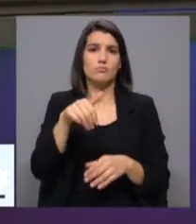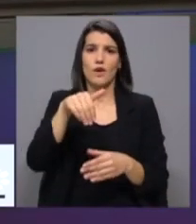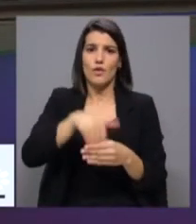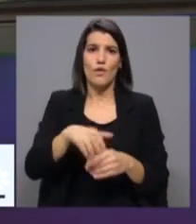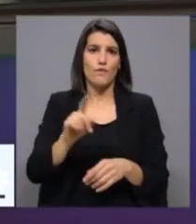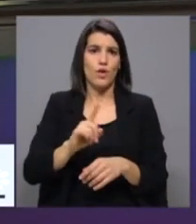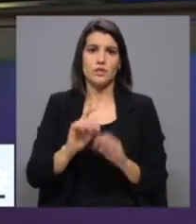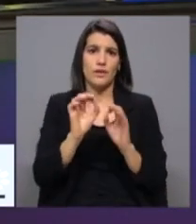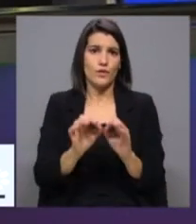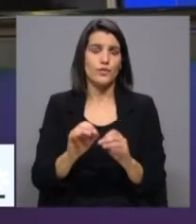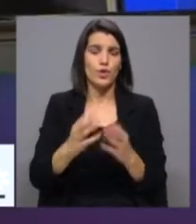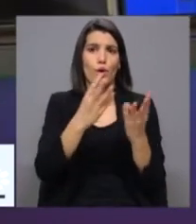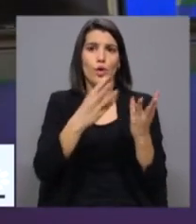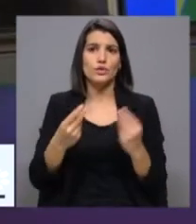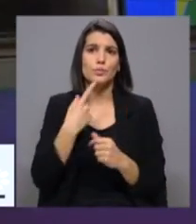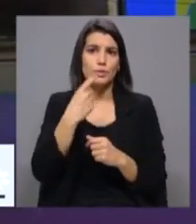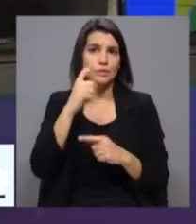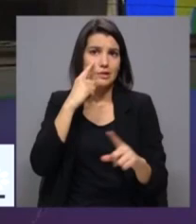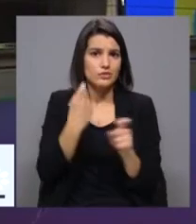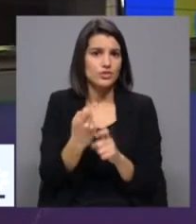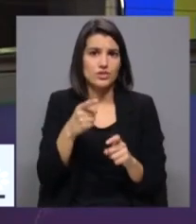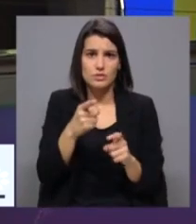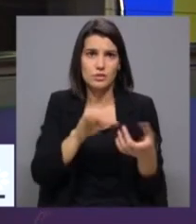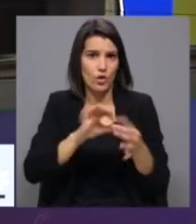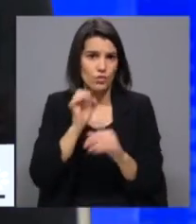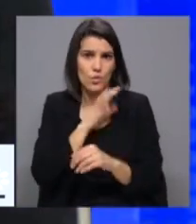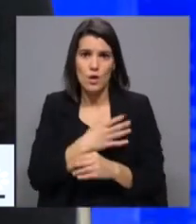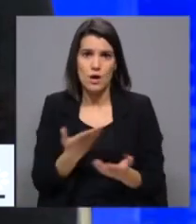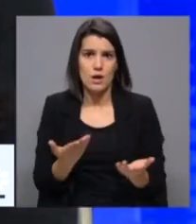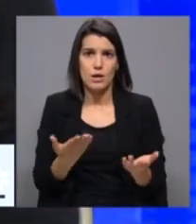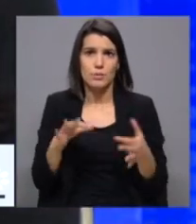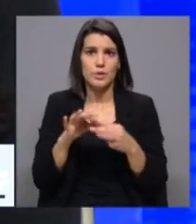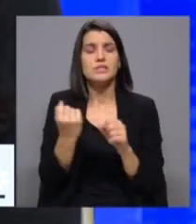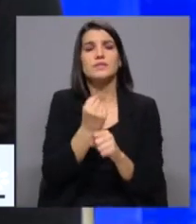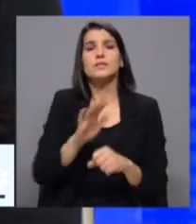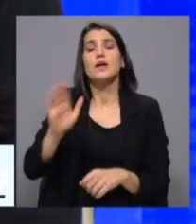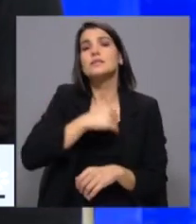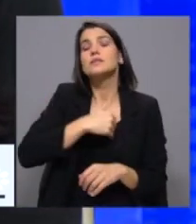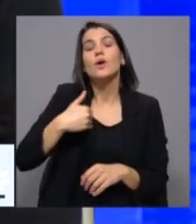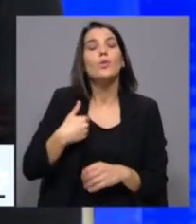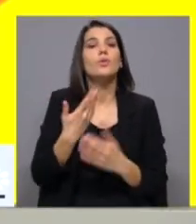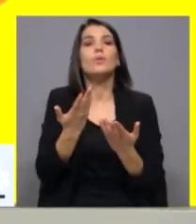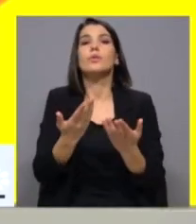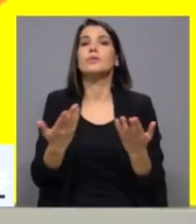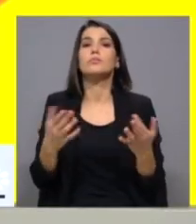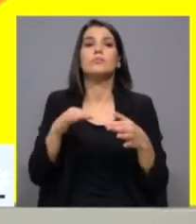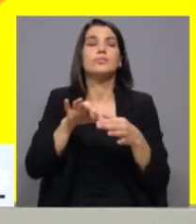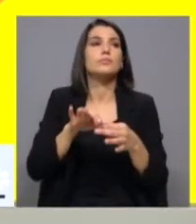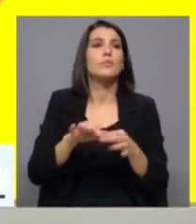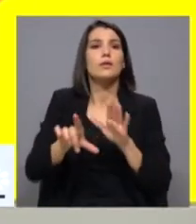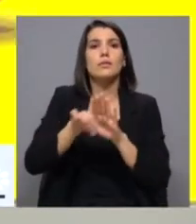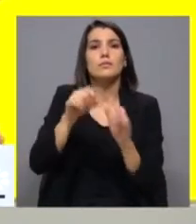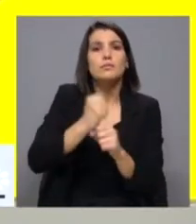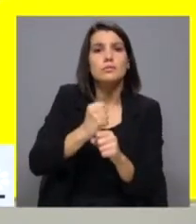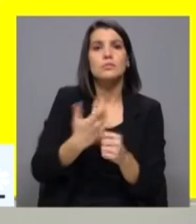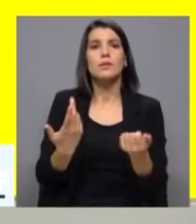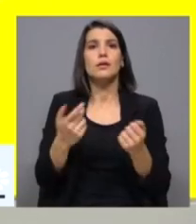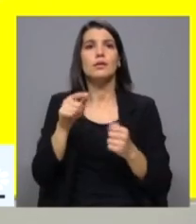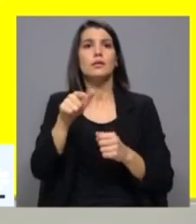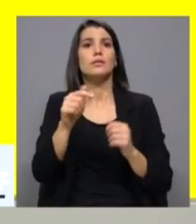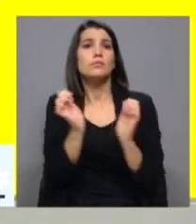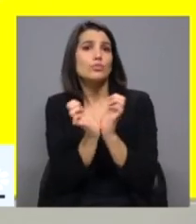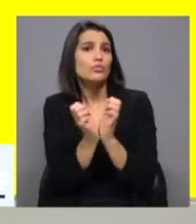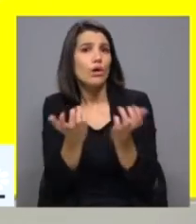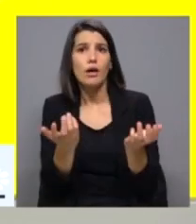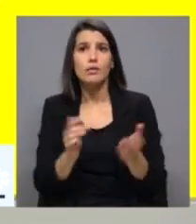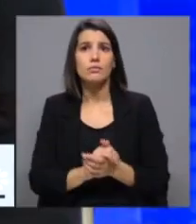do Orçamento, se eram exigências que não fazem sentido. Sobre o Serviço Nacional de Saúde, sobre a lei laboral, sobre a Segurança